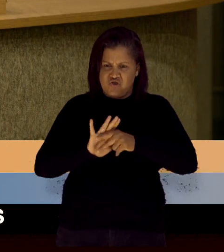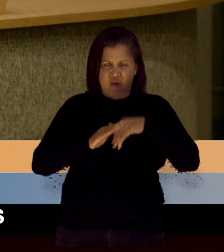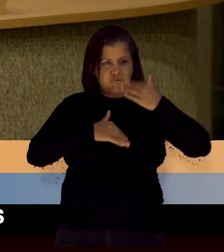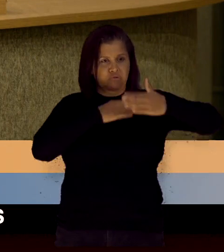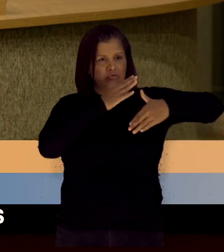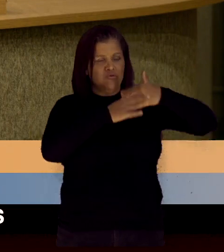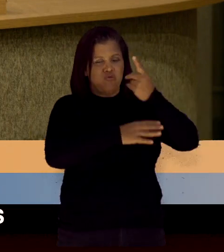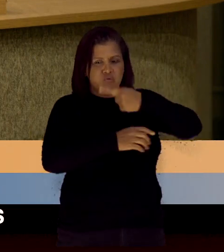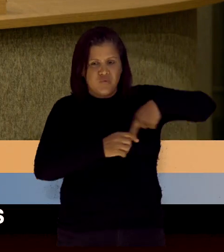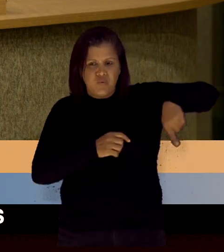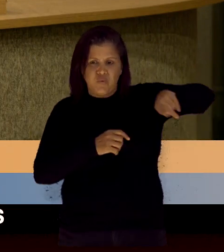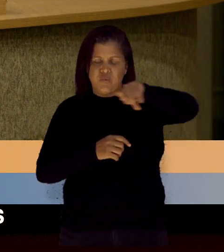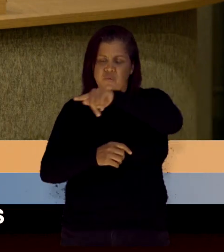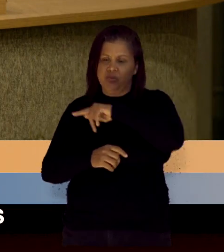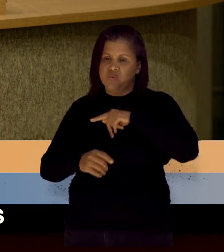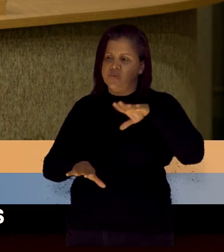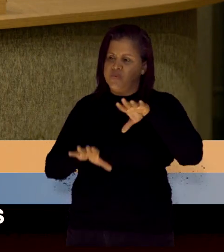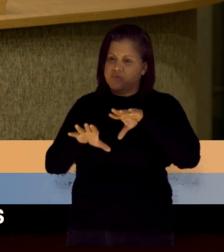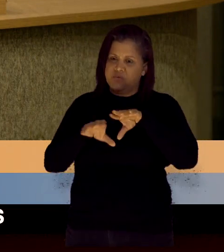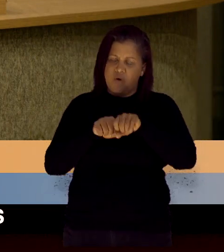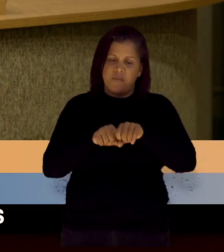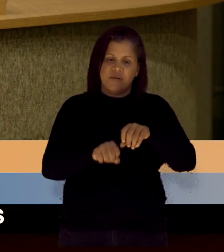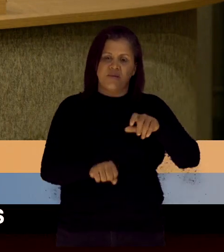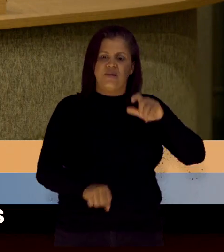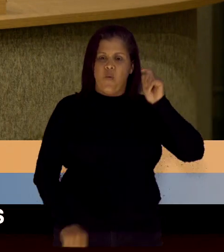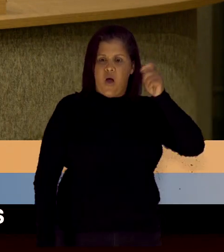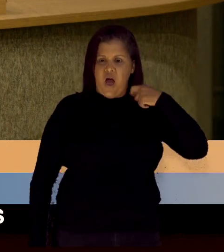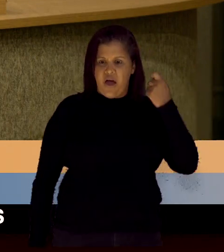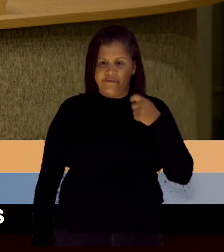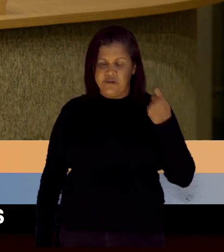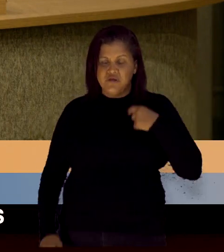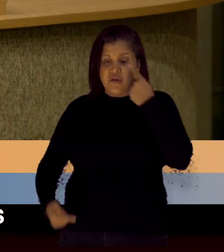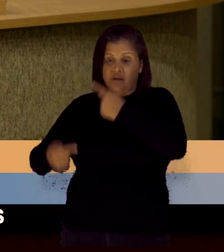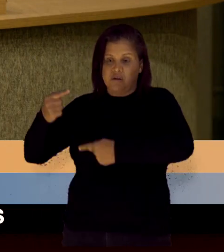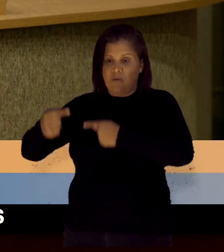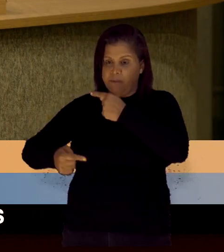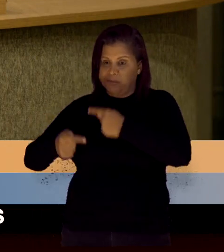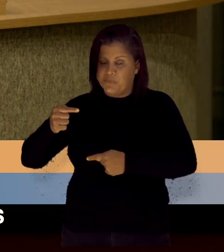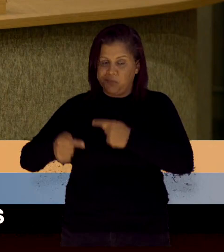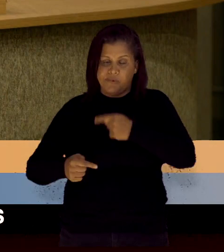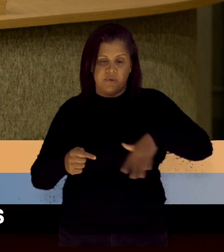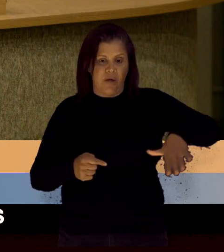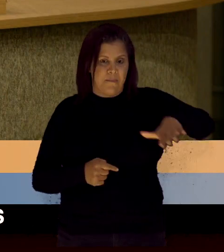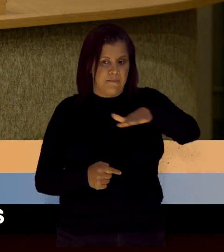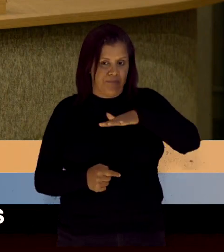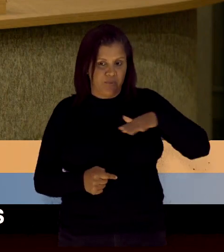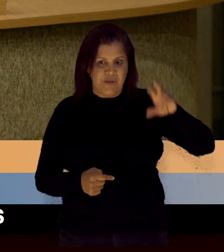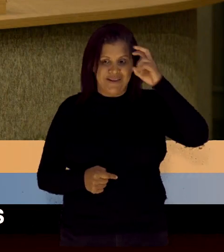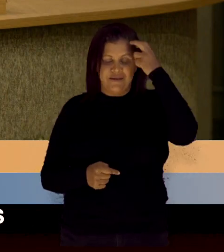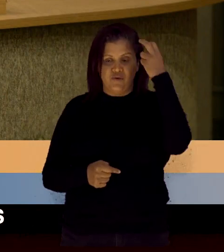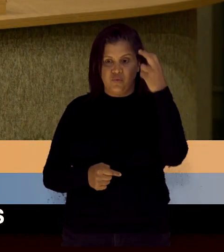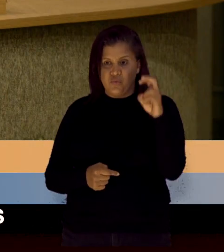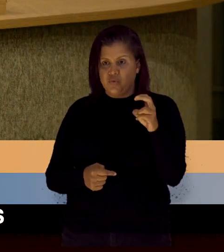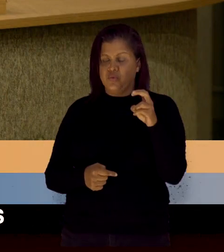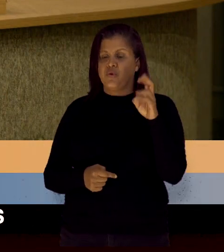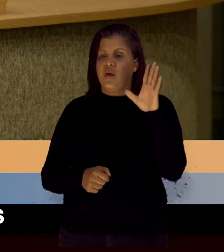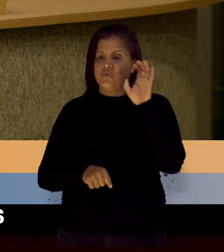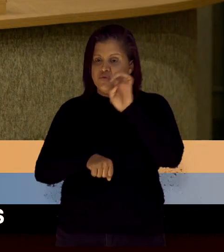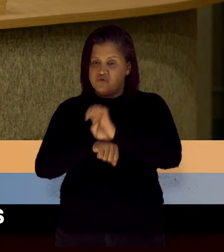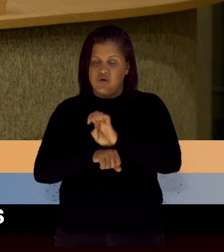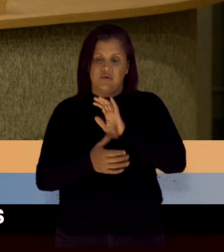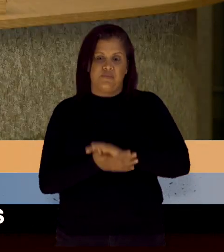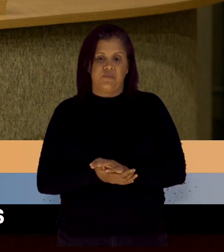circulação e formação artística de uma política pública de cultura do Estado.